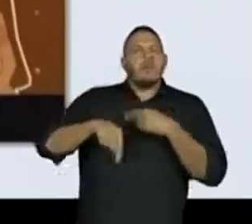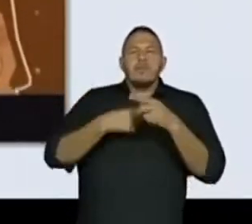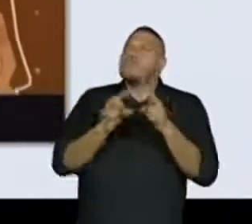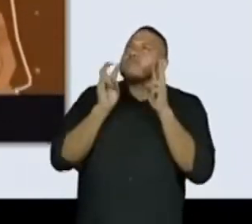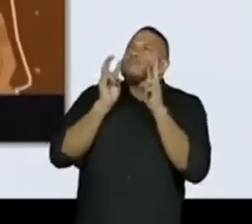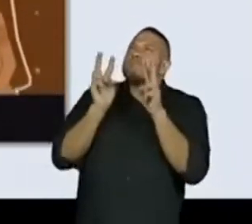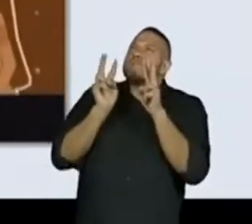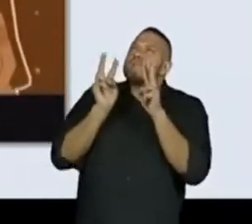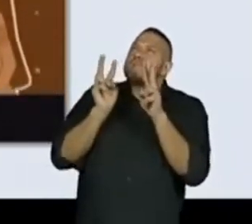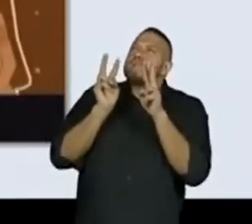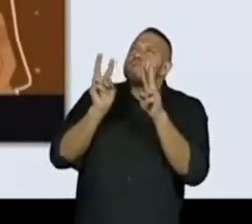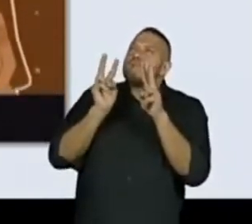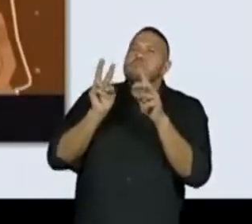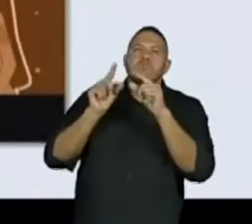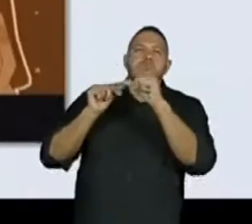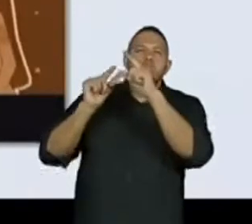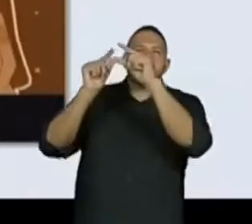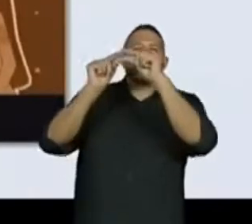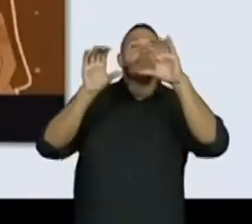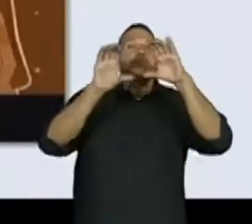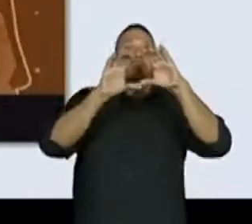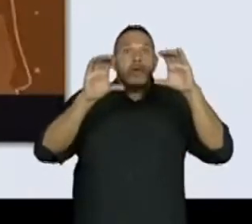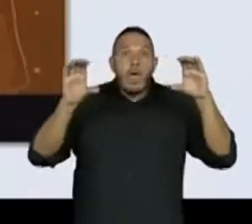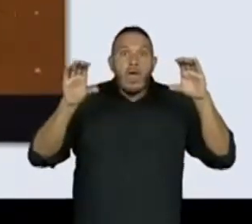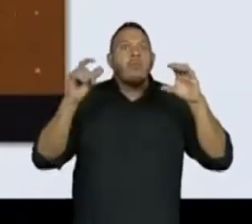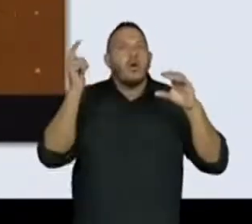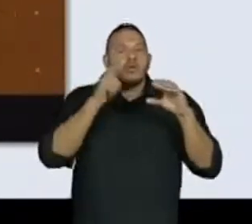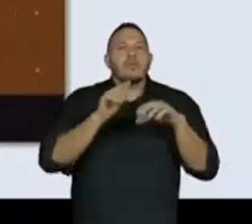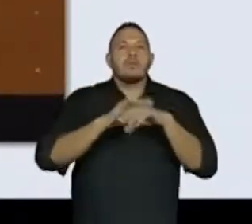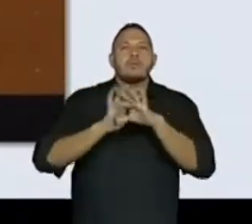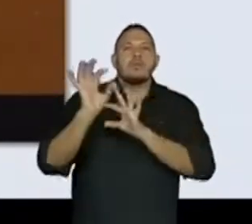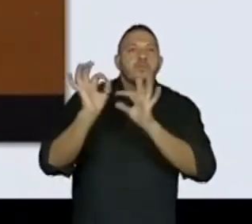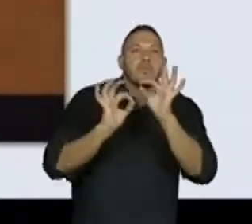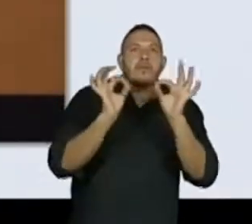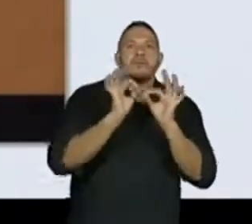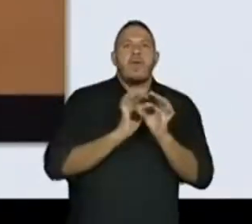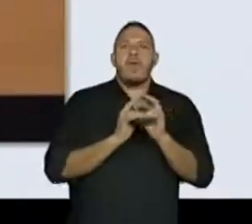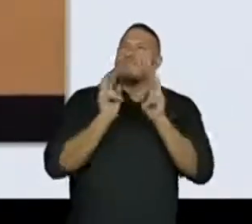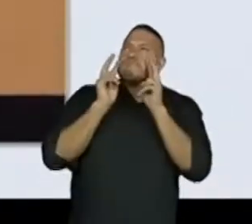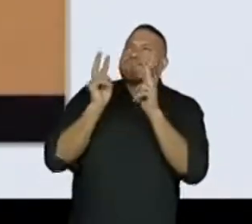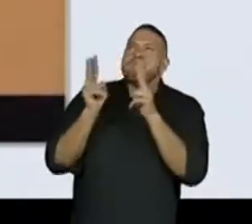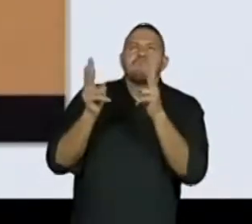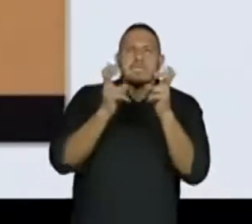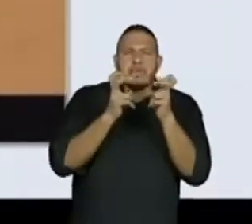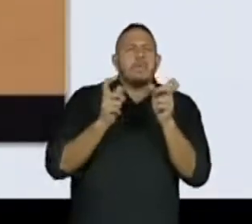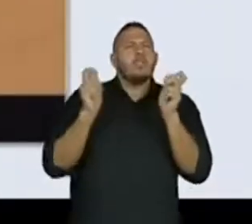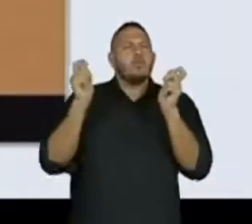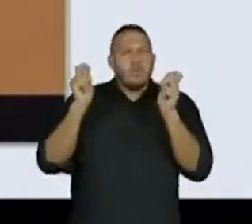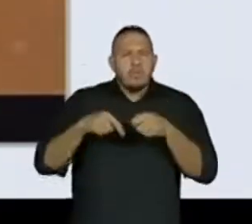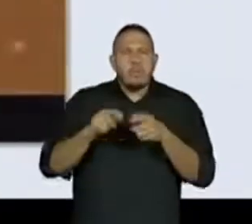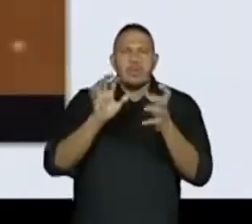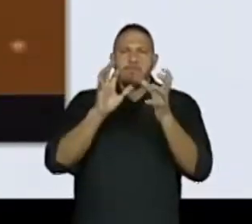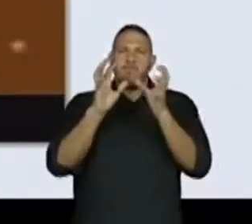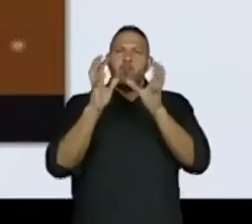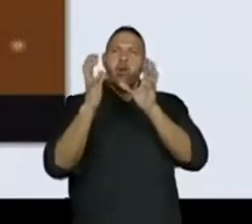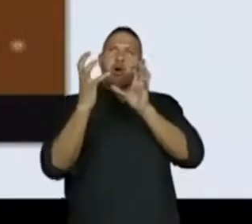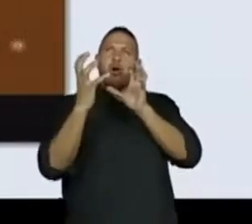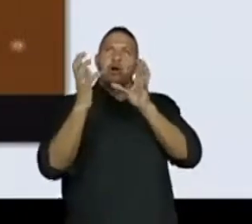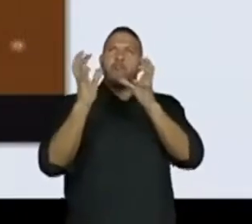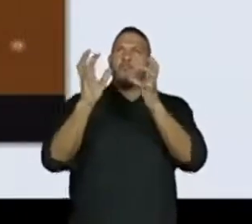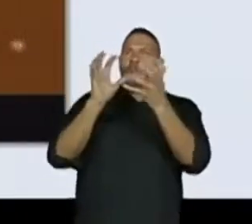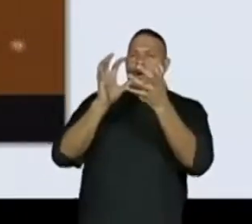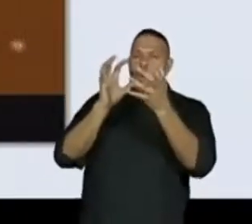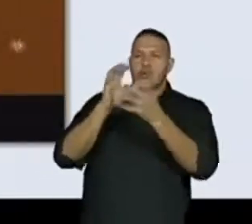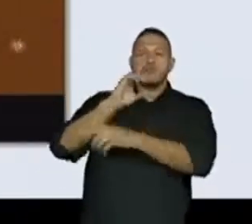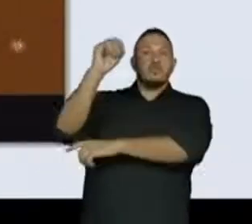observações celestes para se organizar perceberam que podiam contar com a posição do sol e as fases da